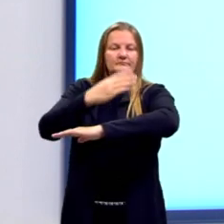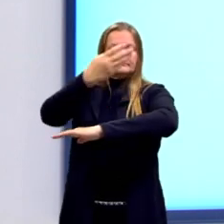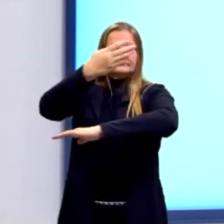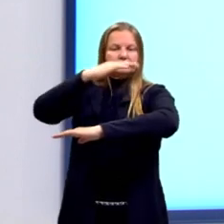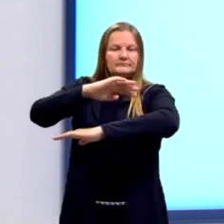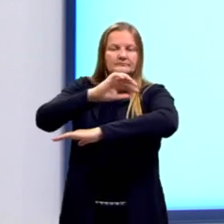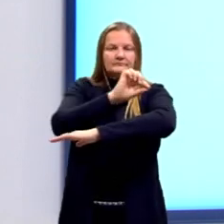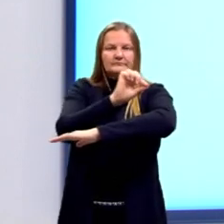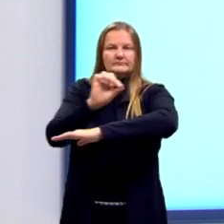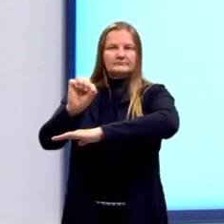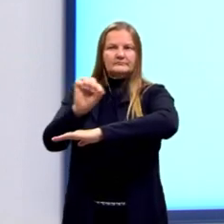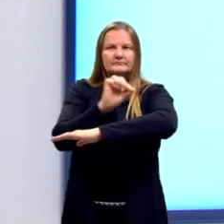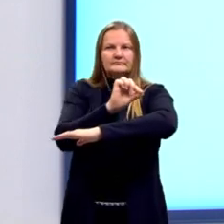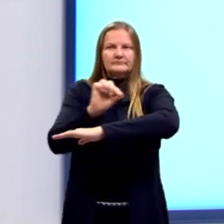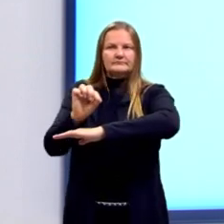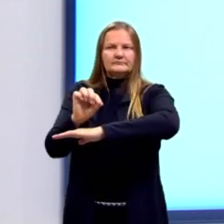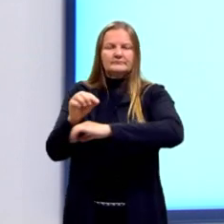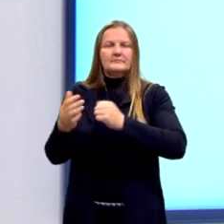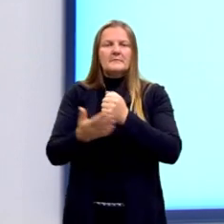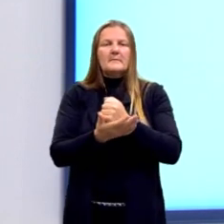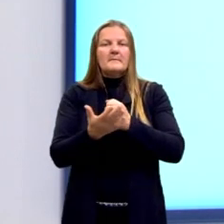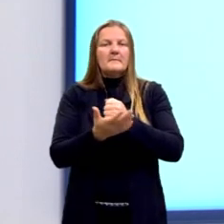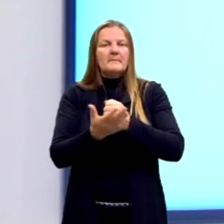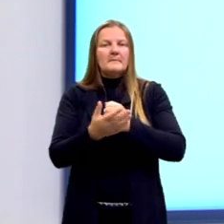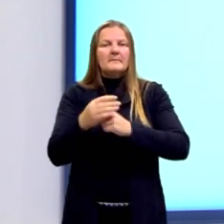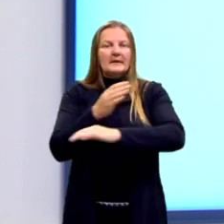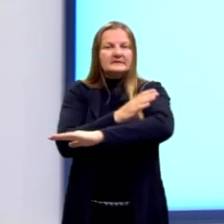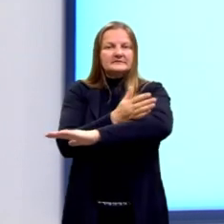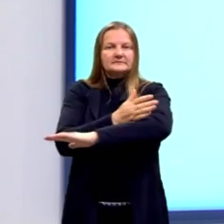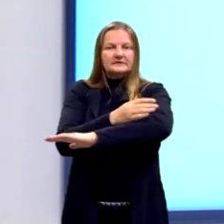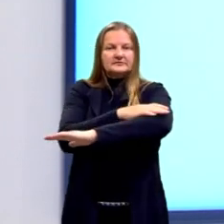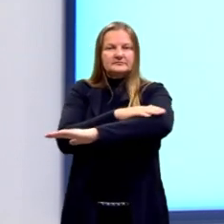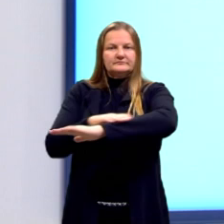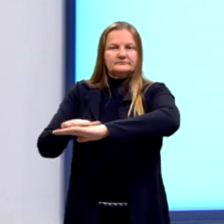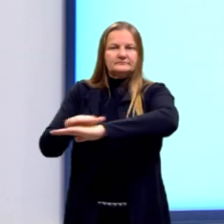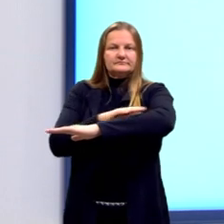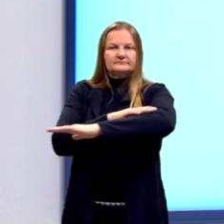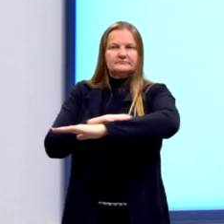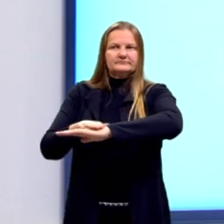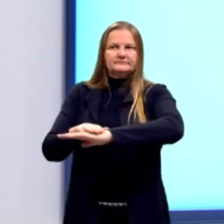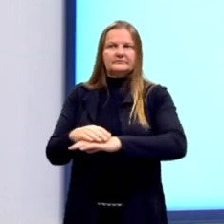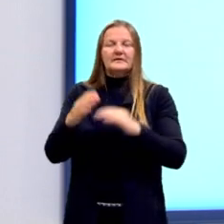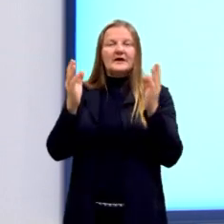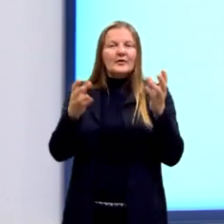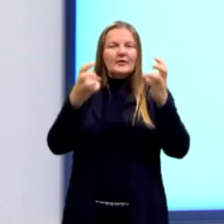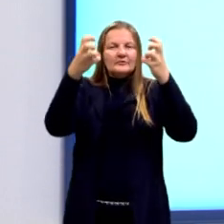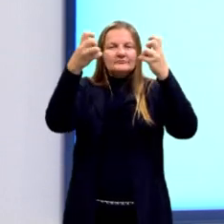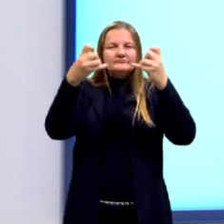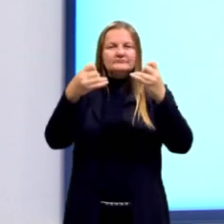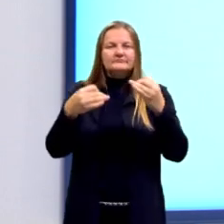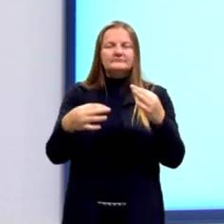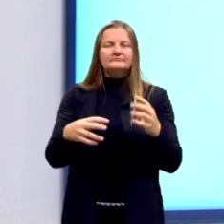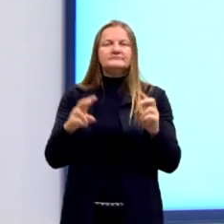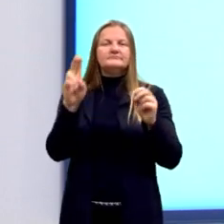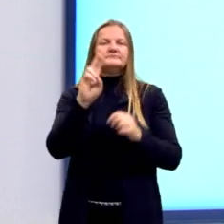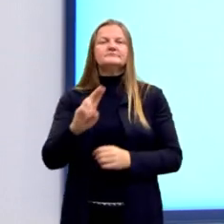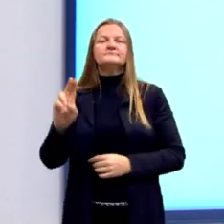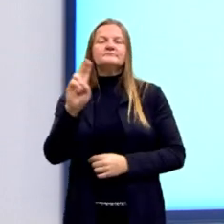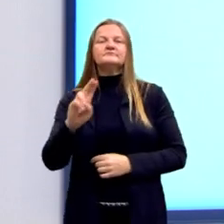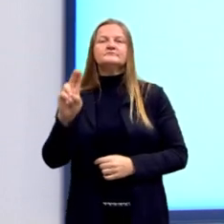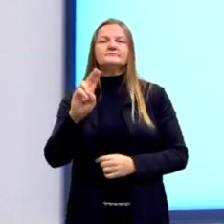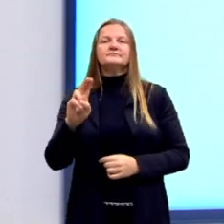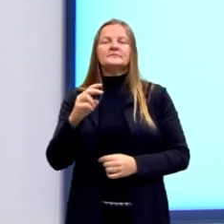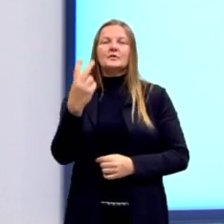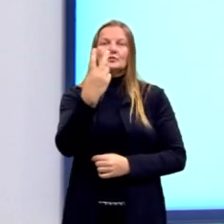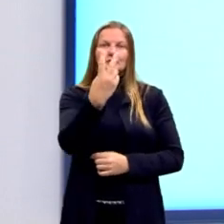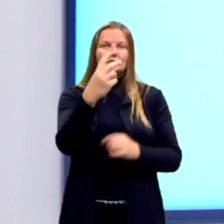formando o que nós chamamos de base média. Então, aqui agora nós vamos utilizar as